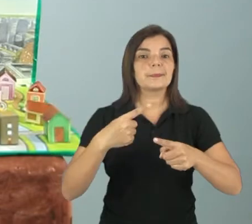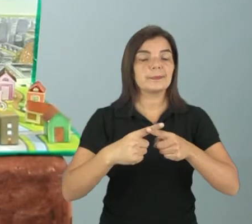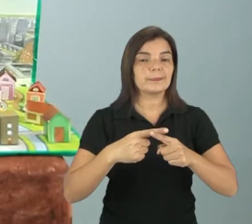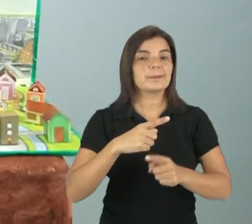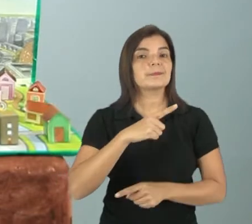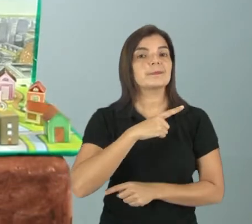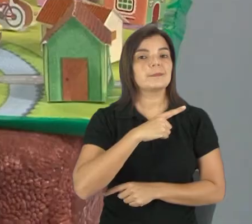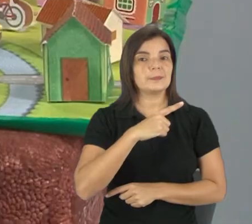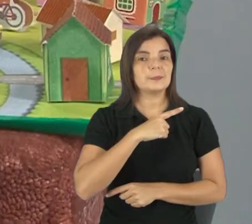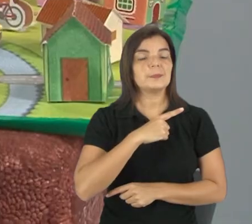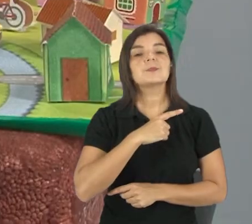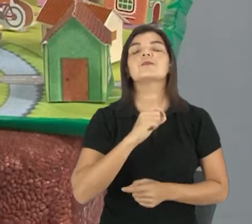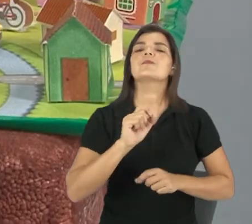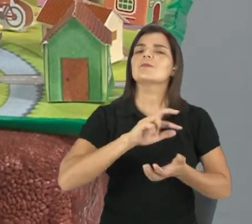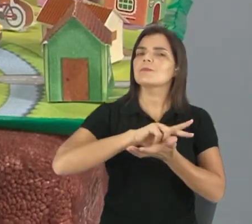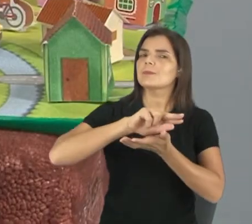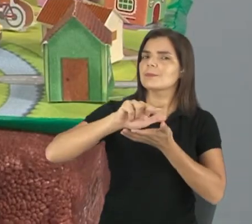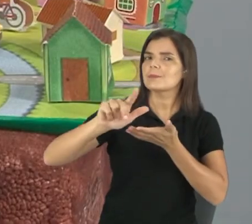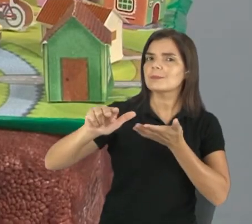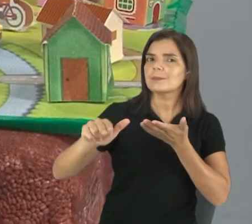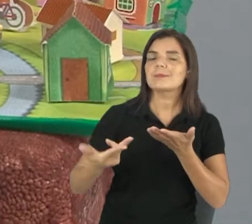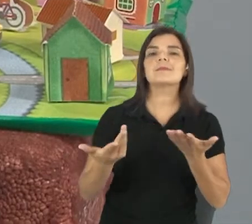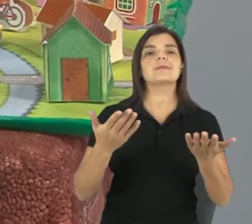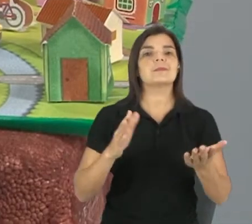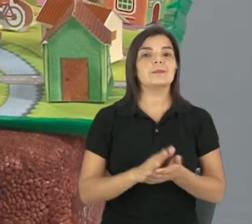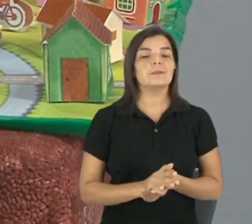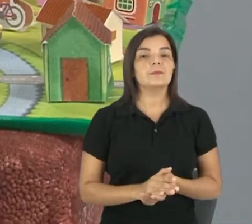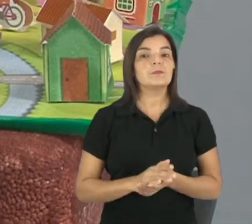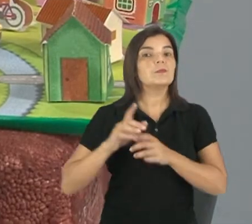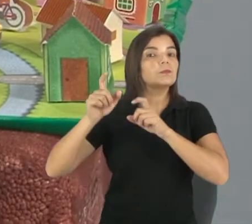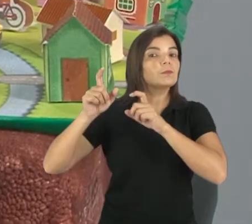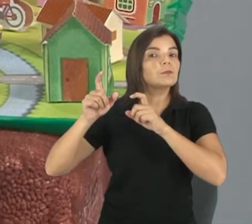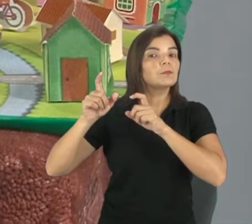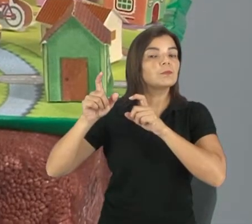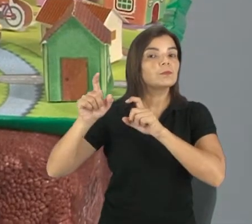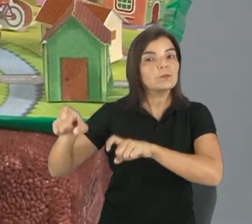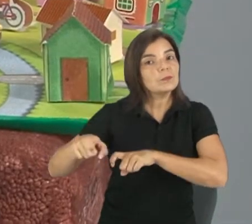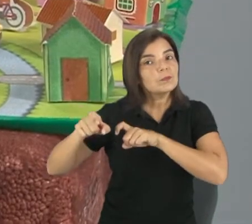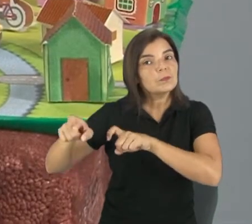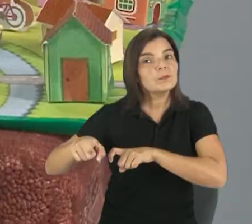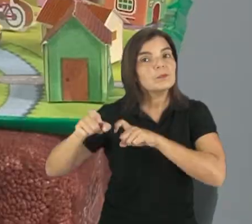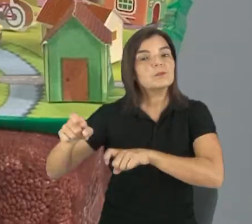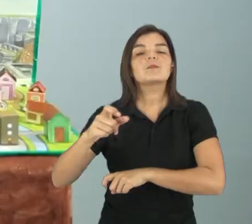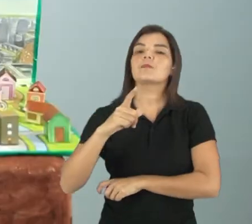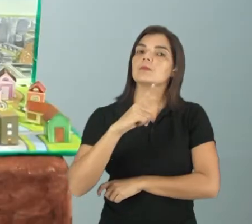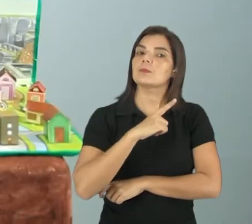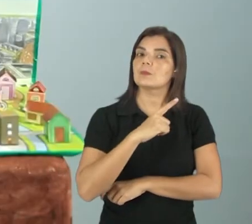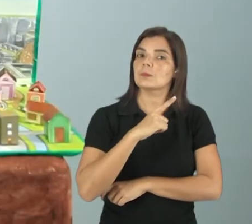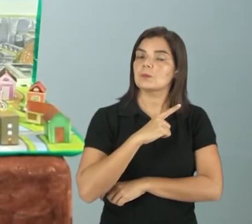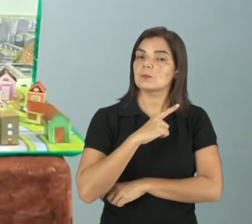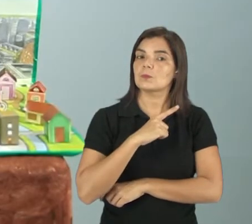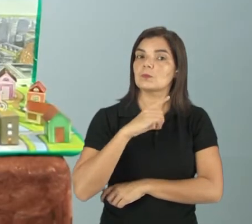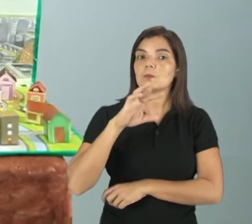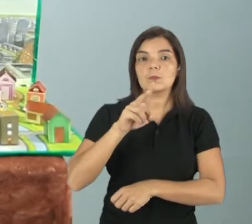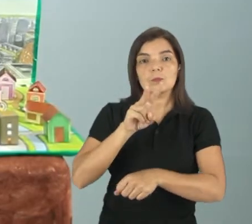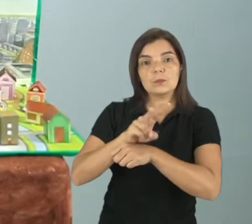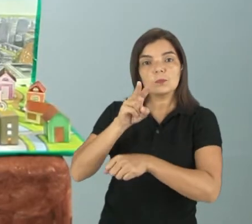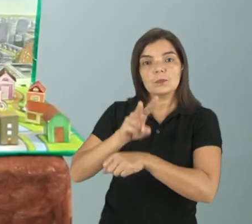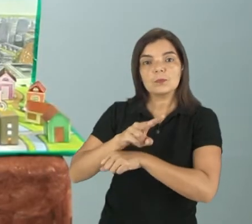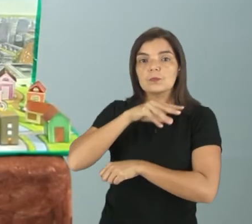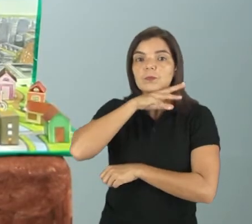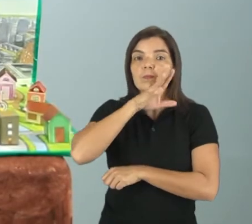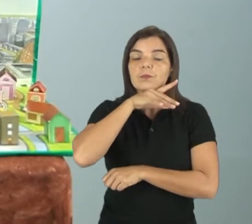aqui tem, né, nós temos vários tipos. E na zona rural, nós temos só com a criação de